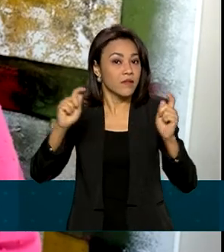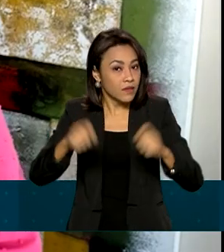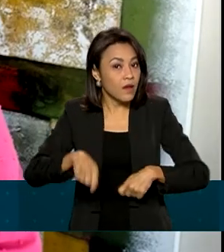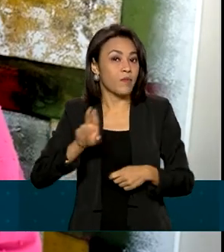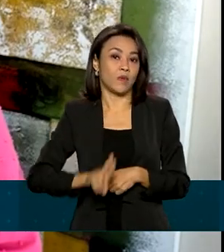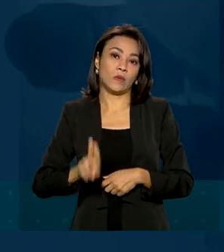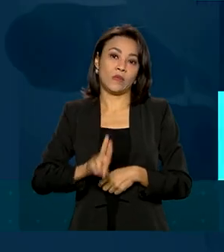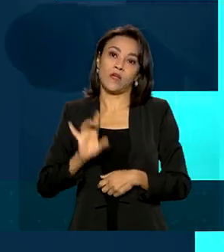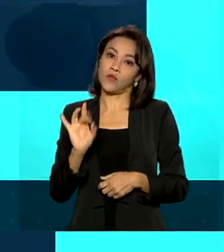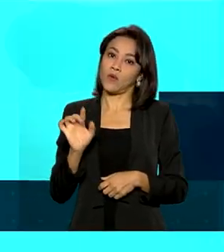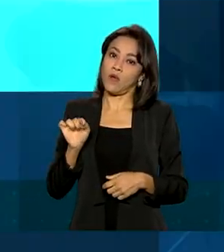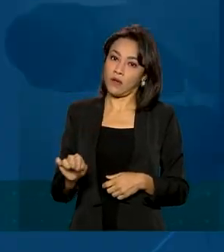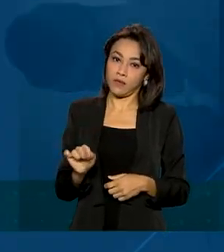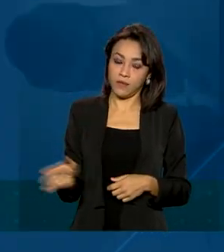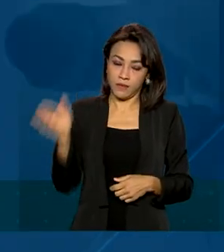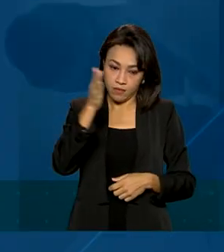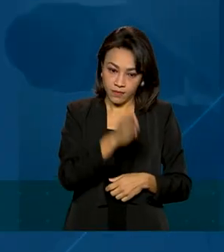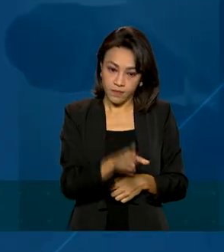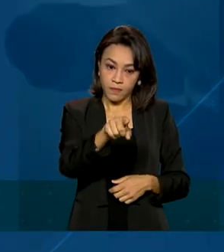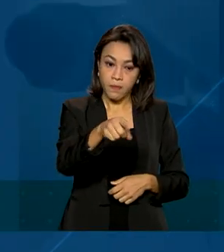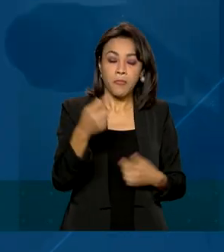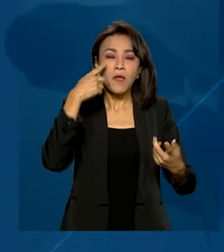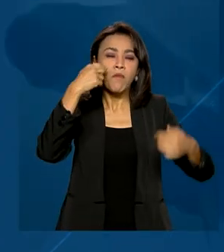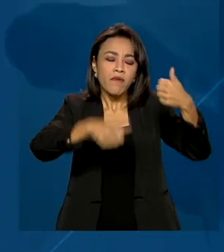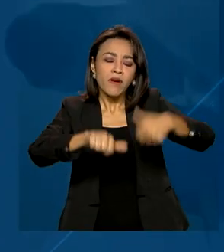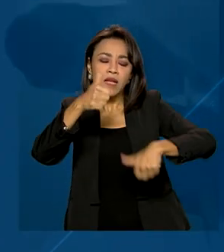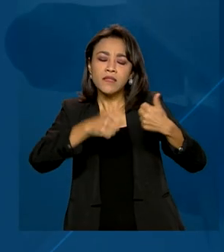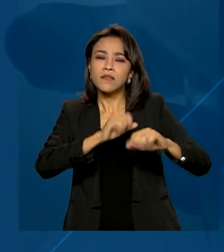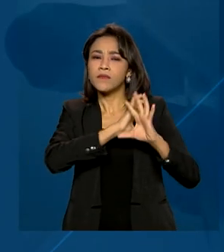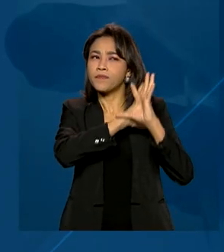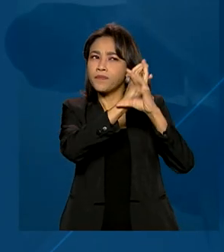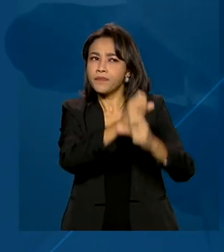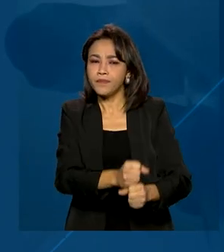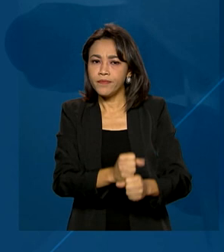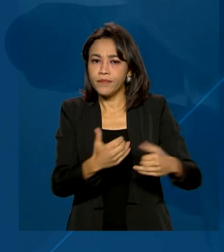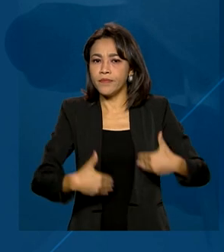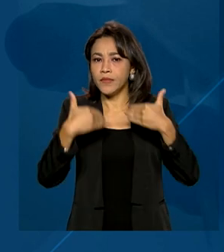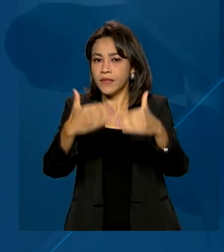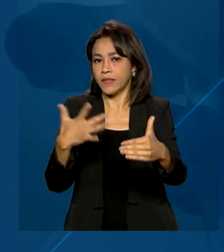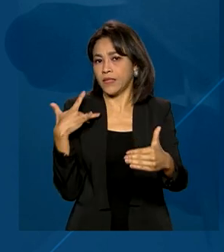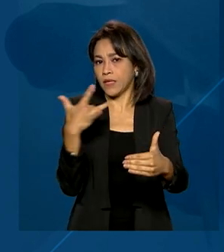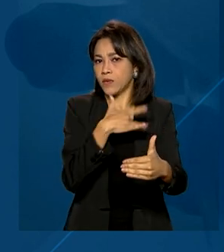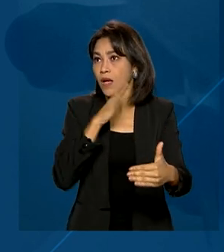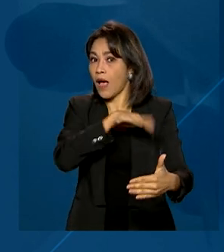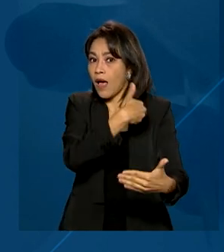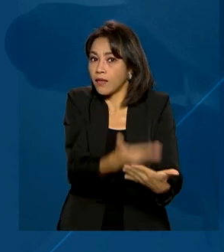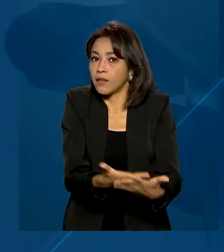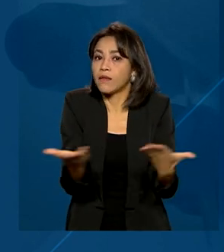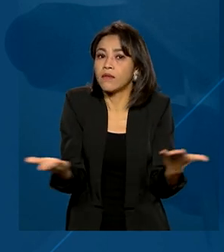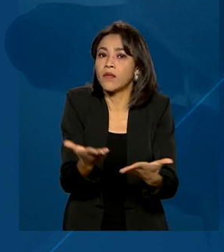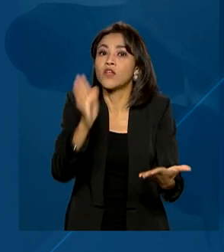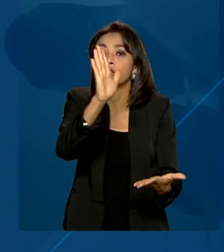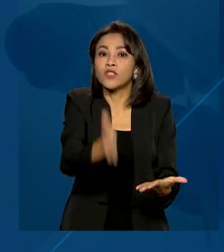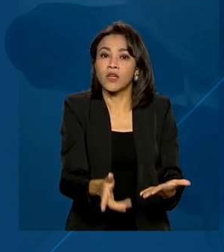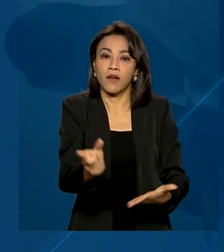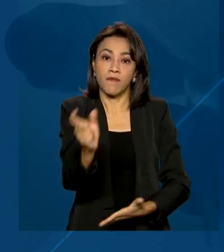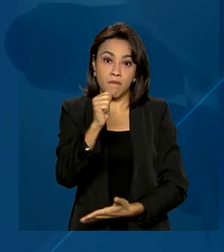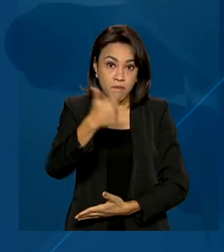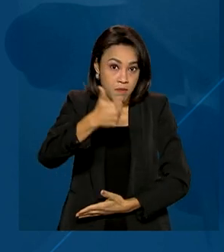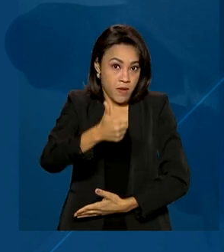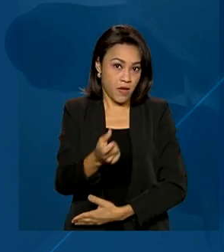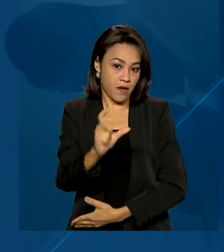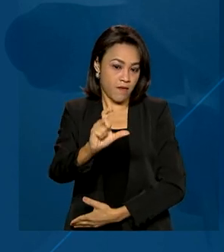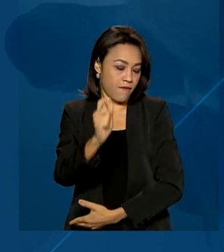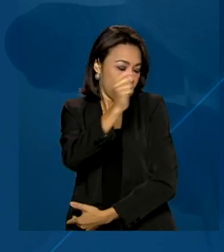utilizada. Um balanço do Ministério da Saúde mostra que até agora foram vacinados com a primeira dose,